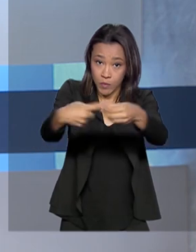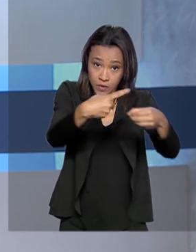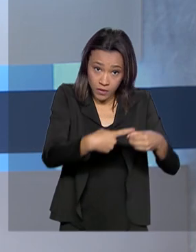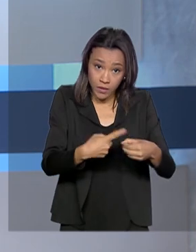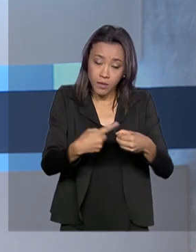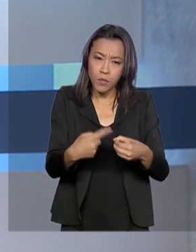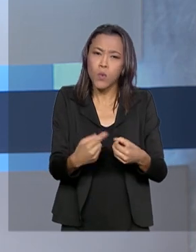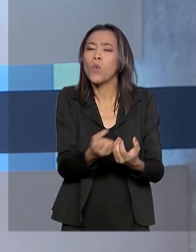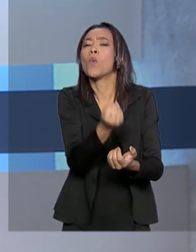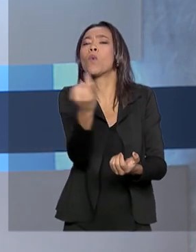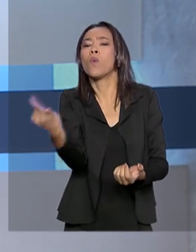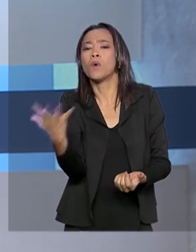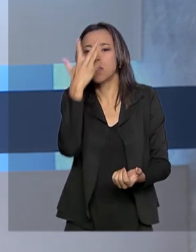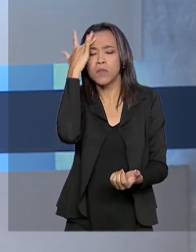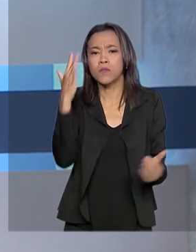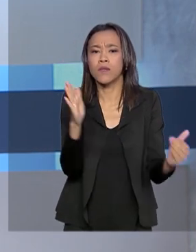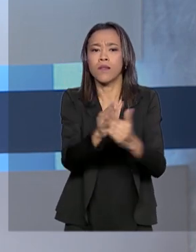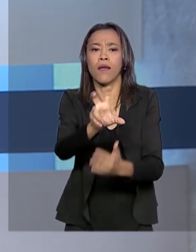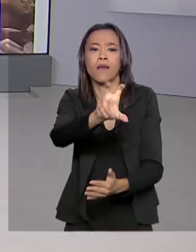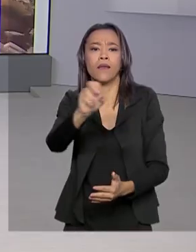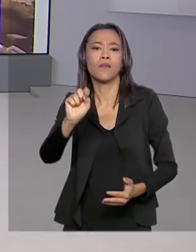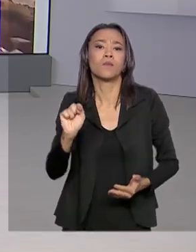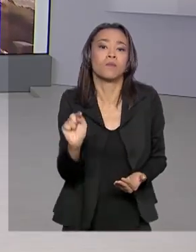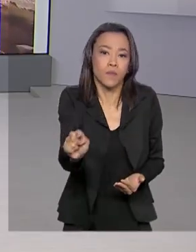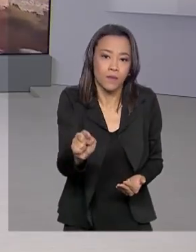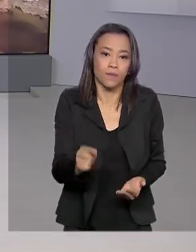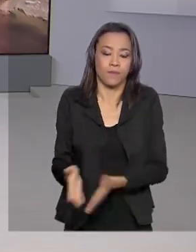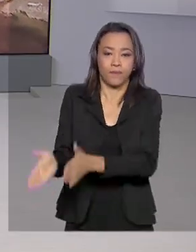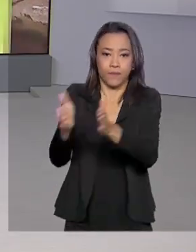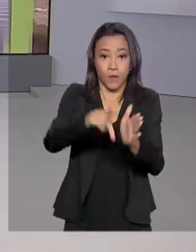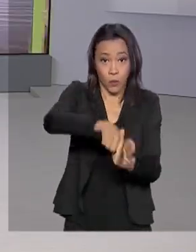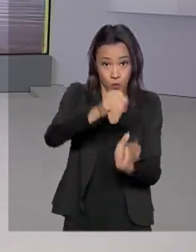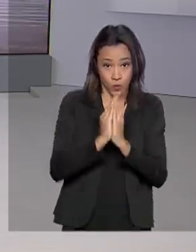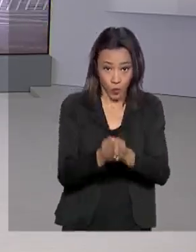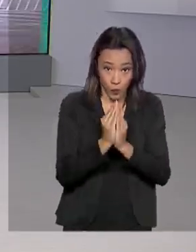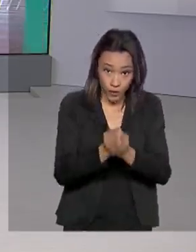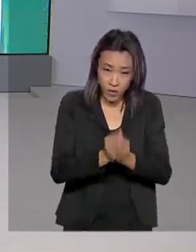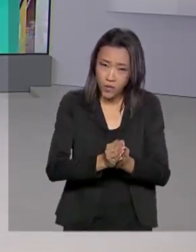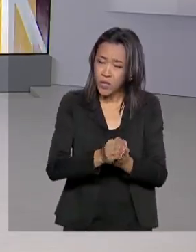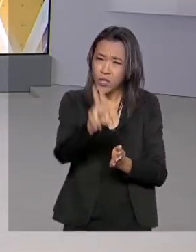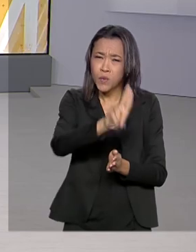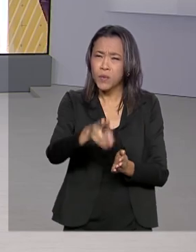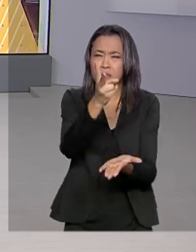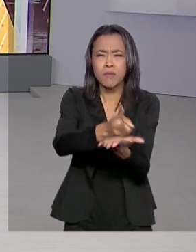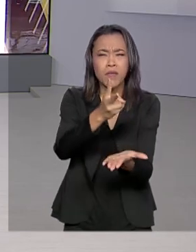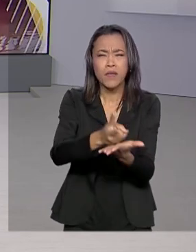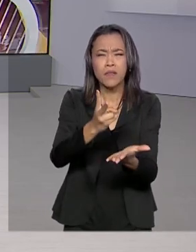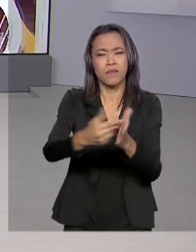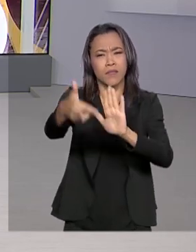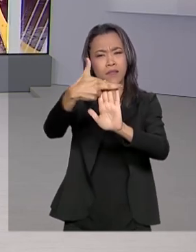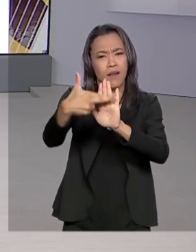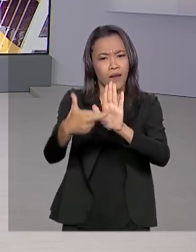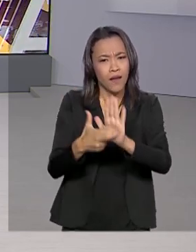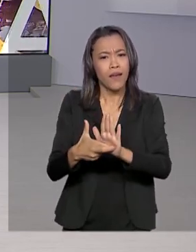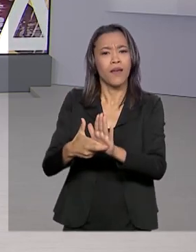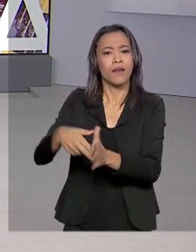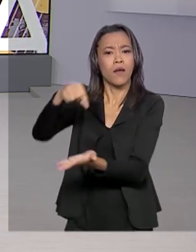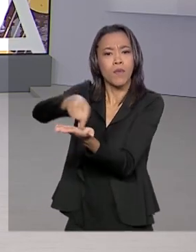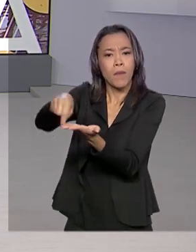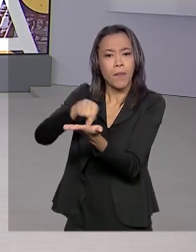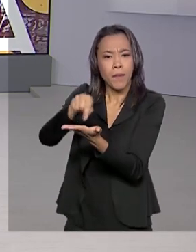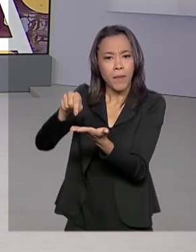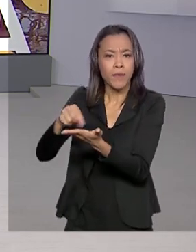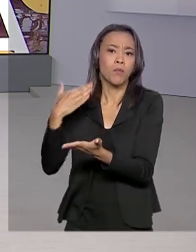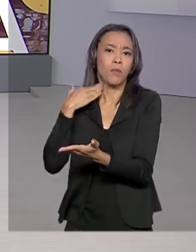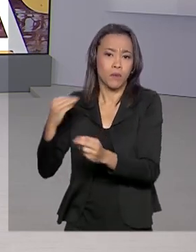população de até 500 mil habitantes. O sorteio que utiliza o mesmo sistema e os mesmos equipamentos das loterias da